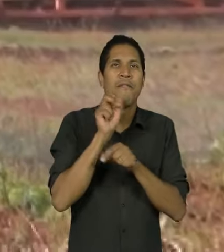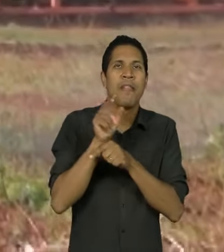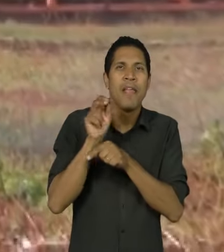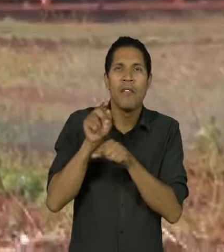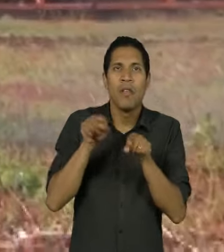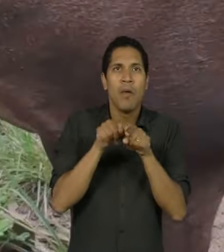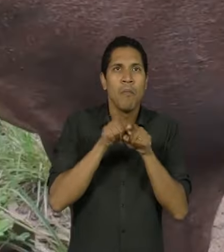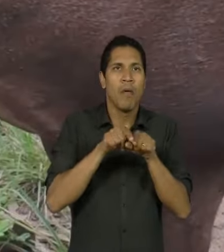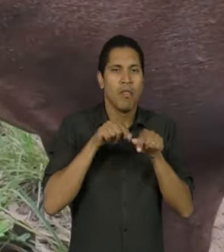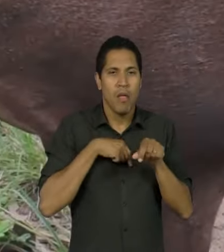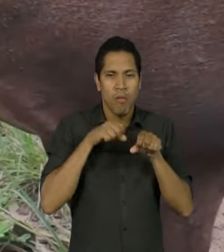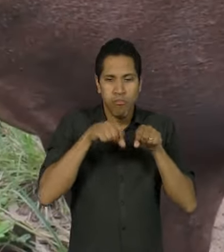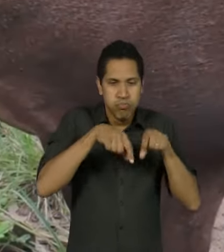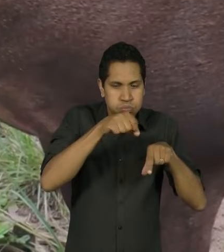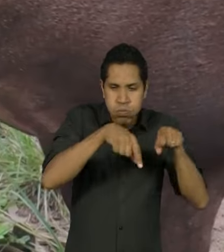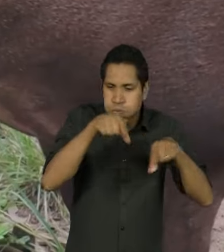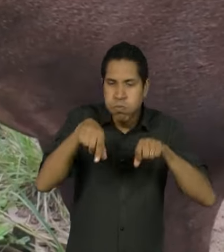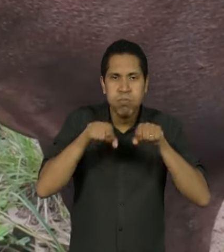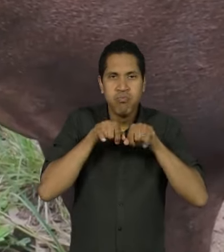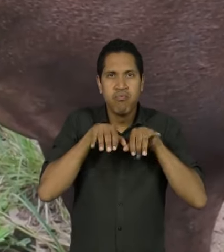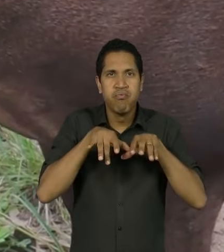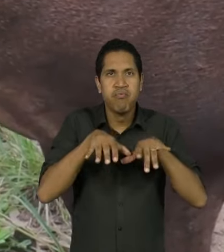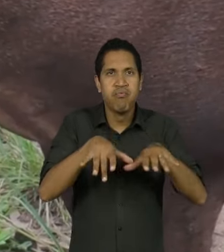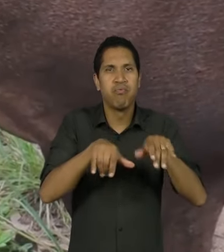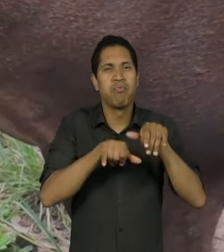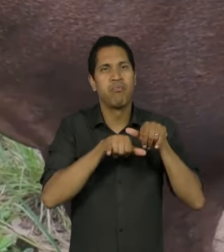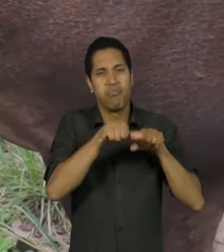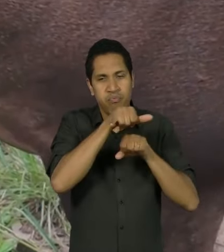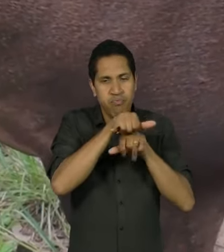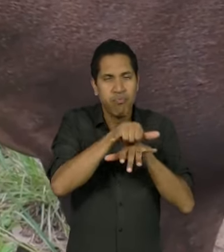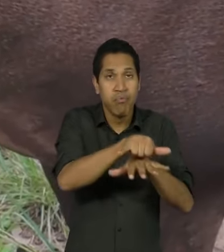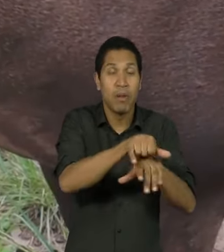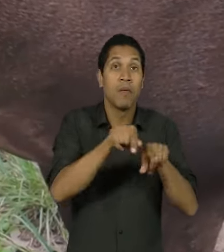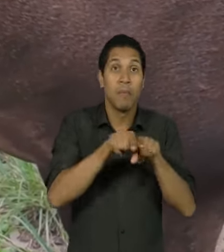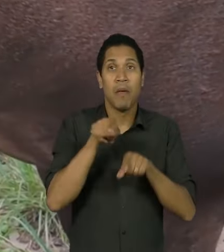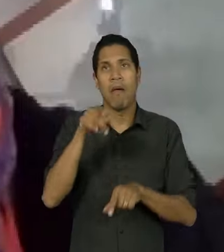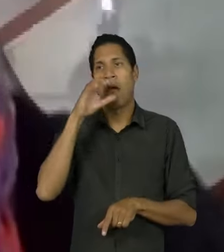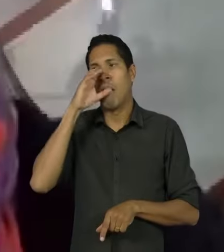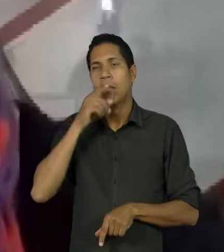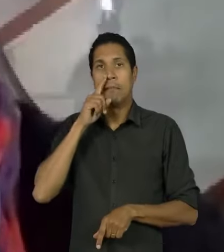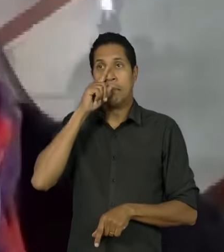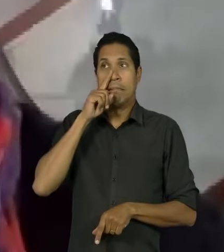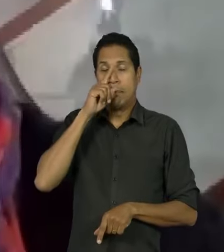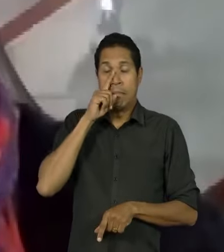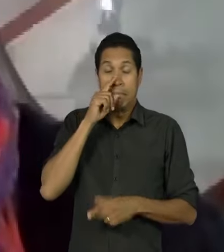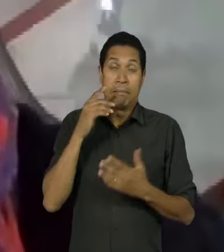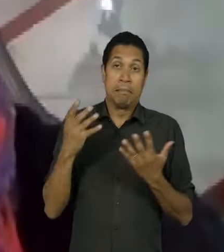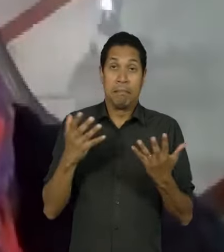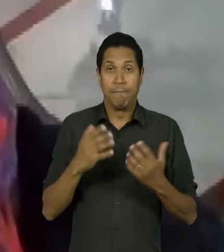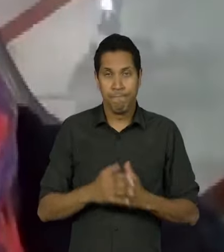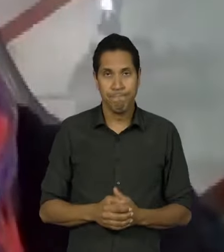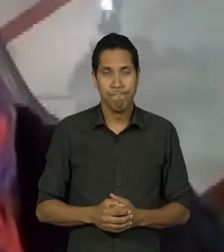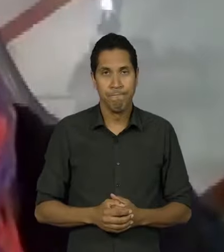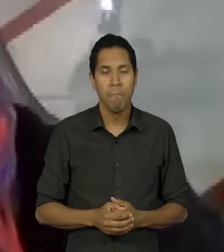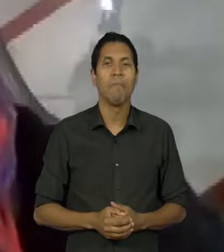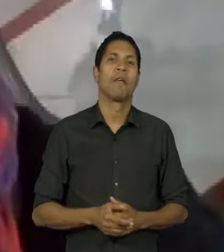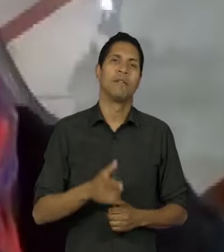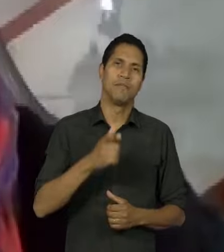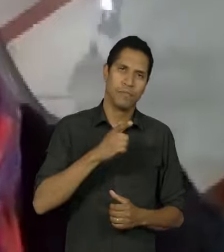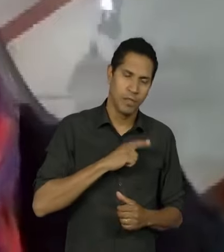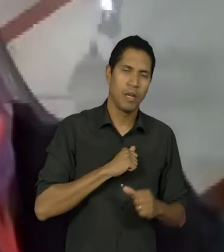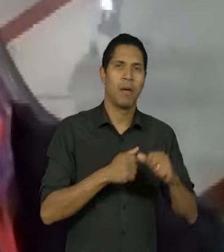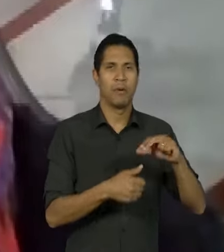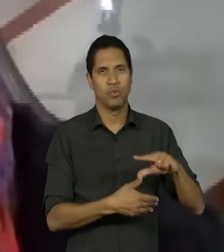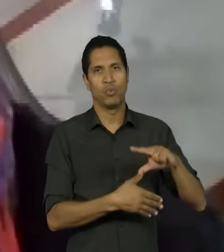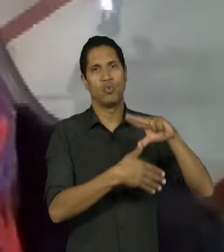outros fatores que colocam a sobrevivência da anta em risco A gente tem a anta de forma global América do